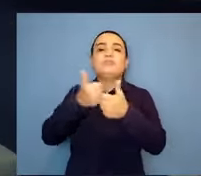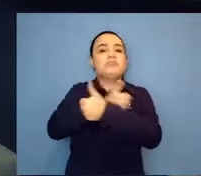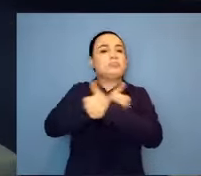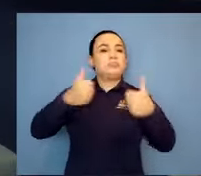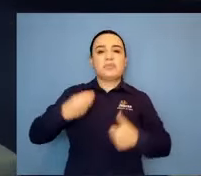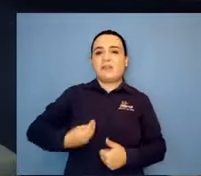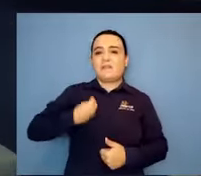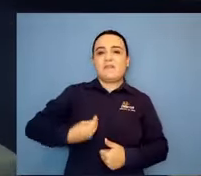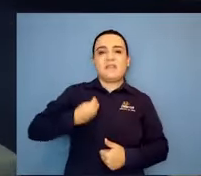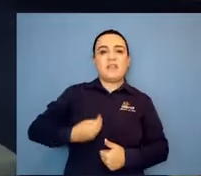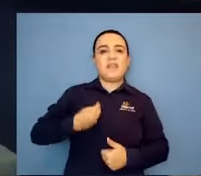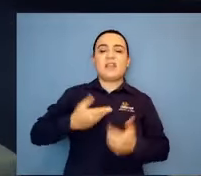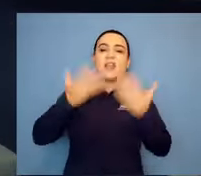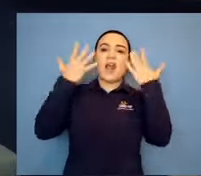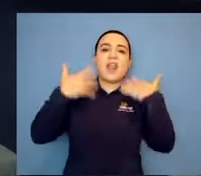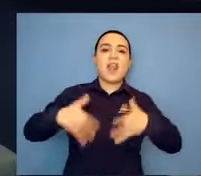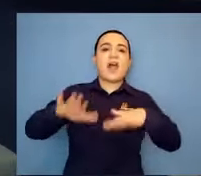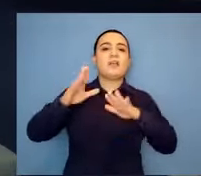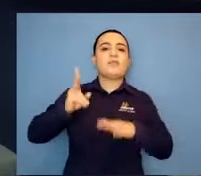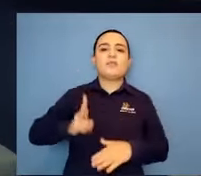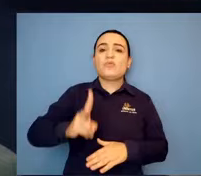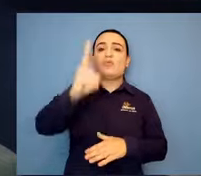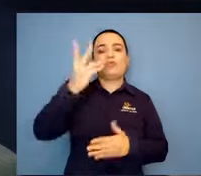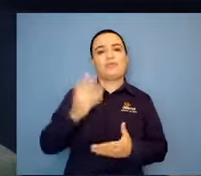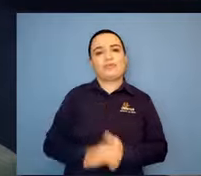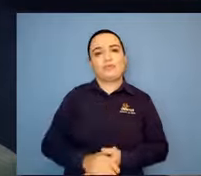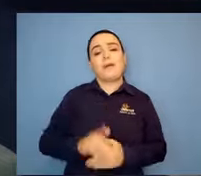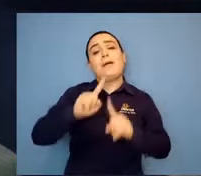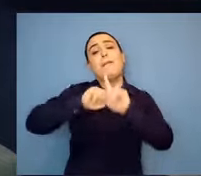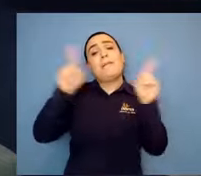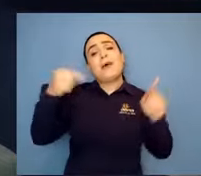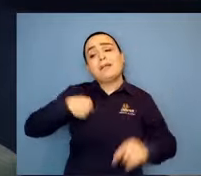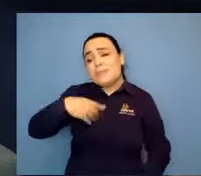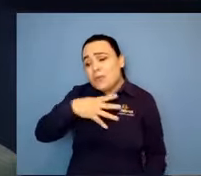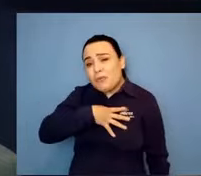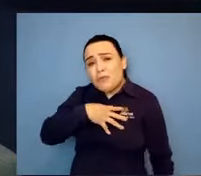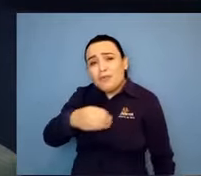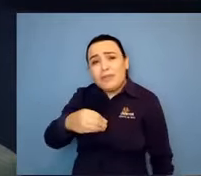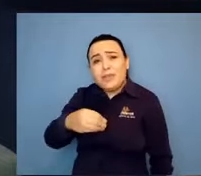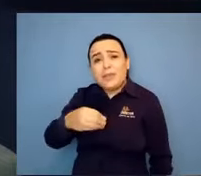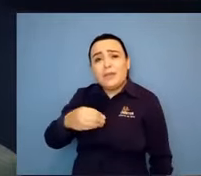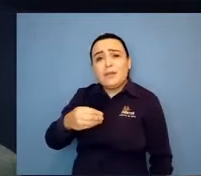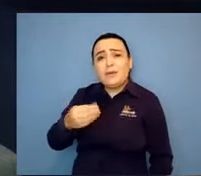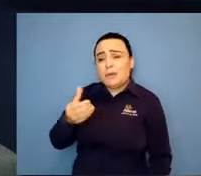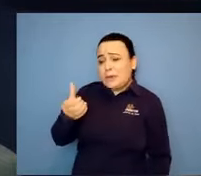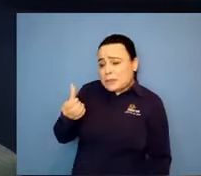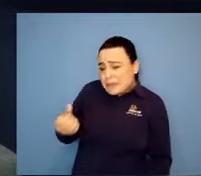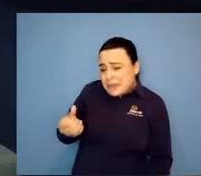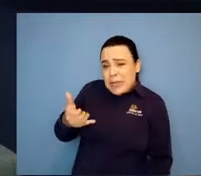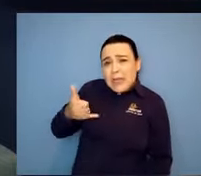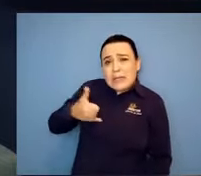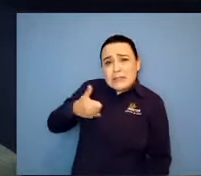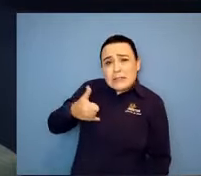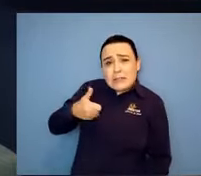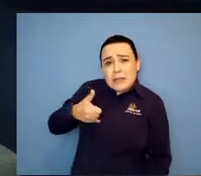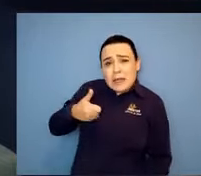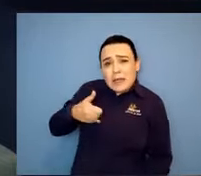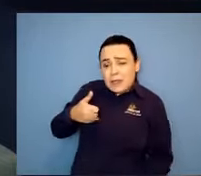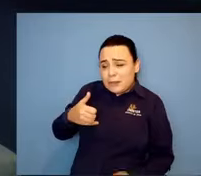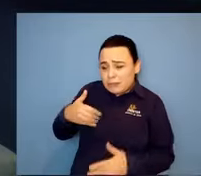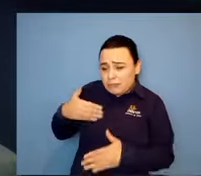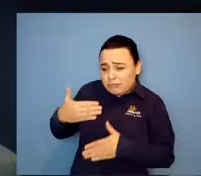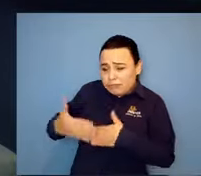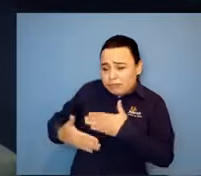né? Quando as mães vão na internet, elas me encontram. Eu peço a ressonância da criança, se já fez, um vídeo da